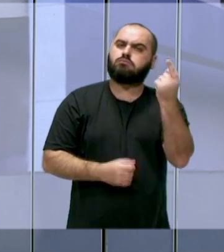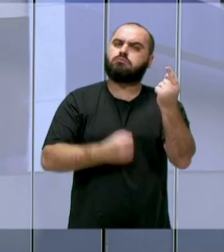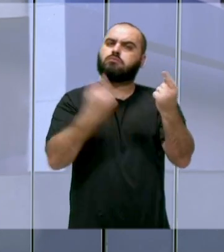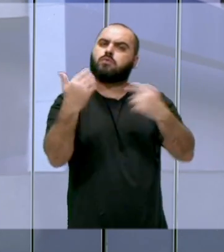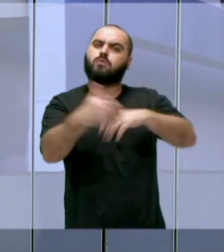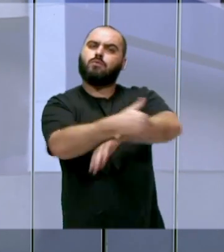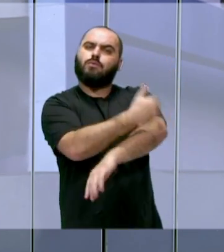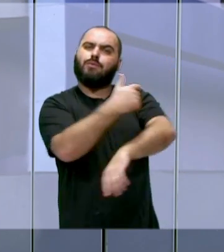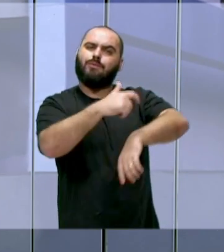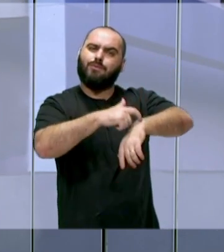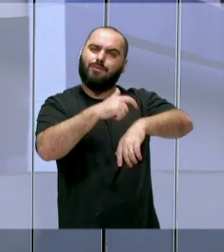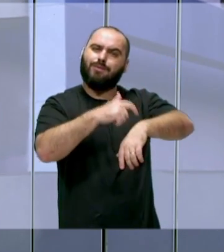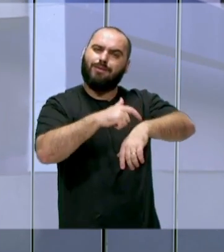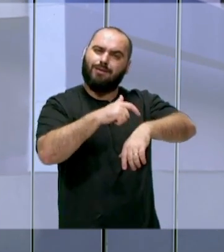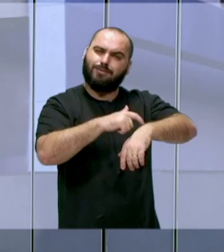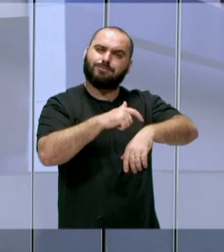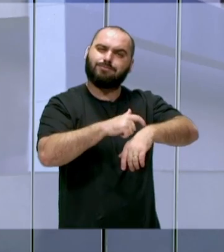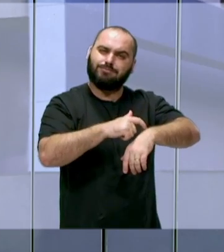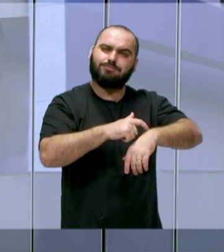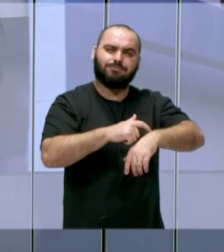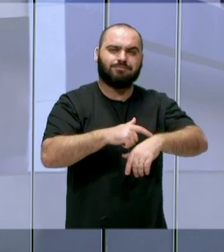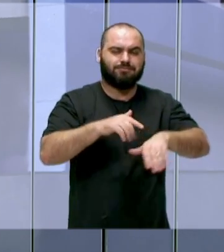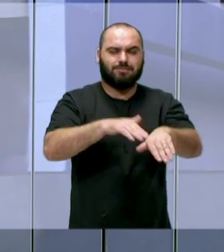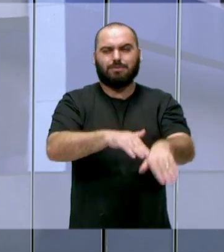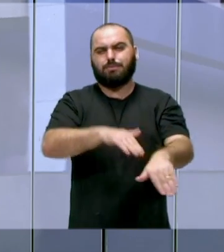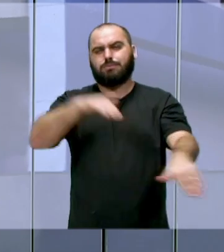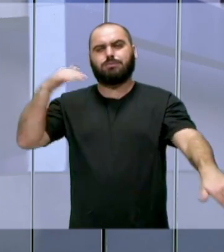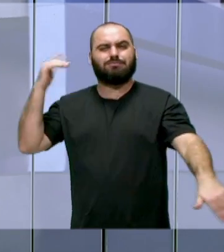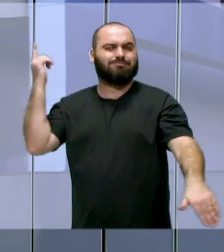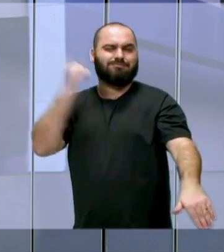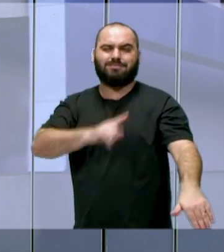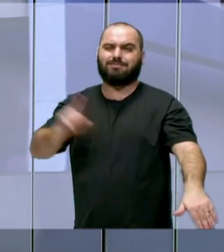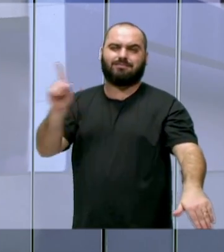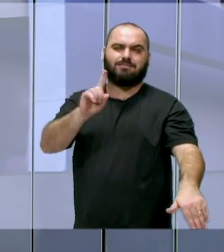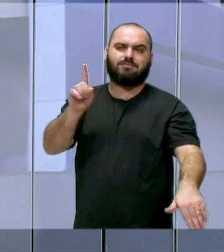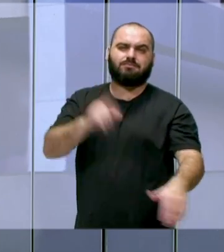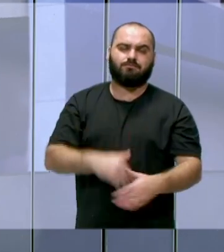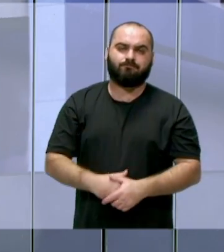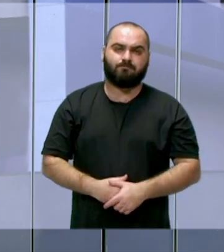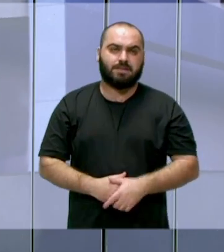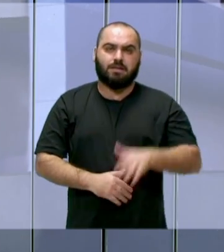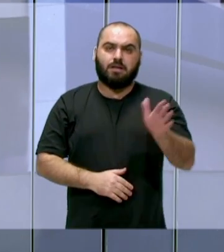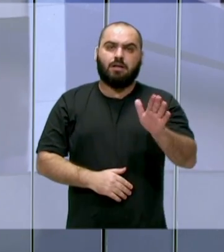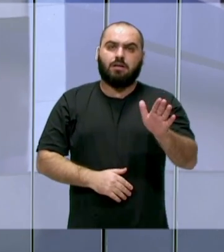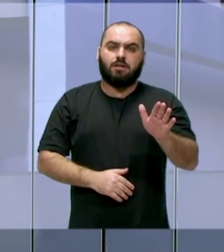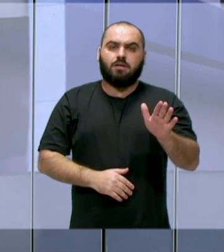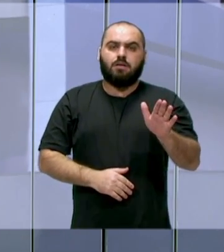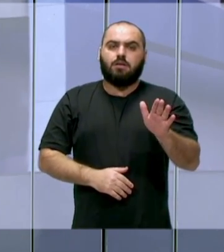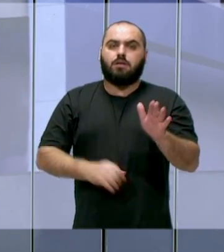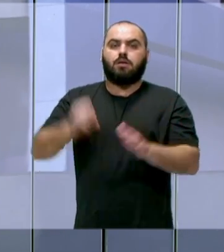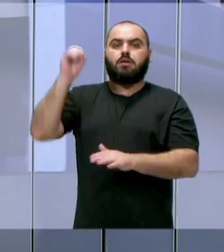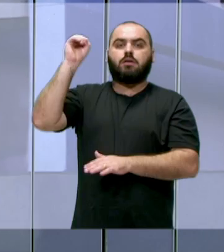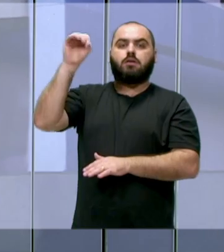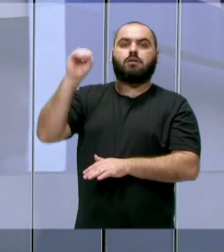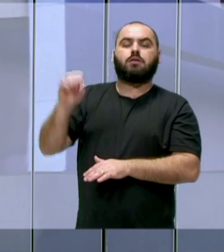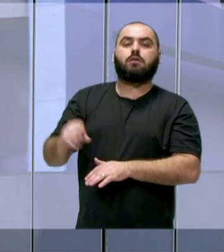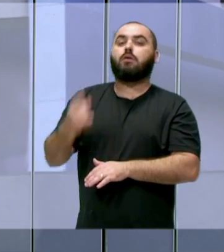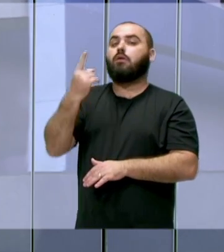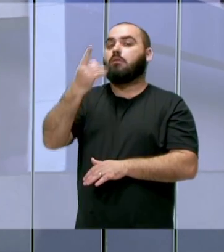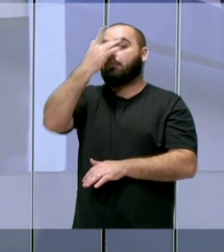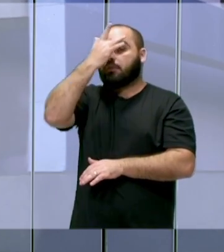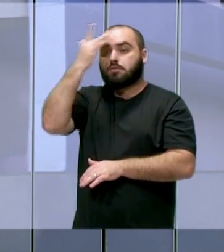que em horário de pico realmente fica insuportável andar nesses locais. Senão seria interessante, às vezes, substituir um semáforo por um agente de